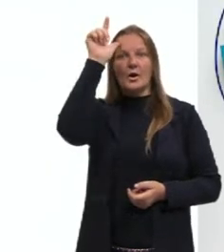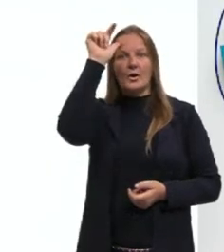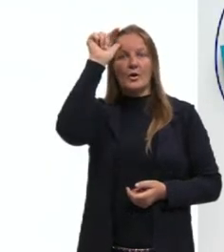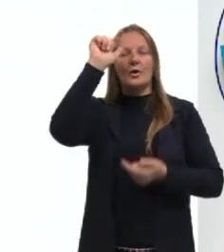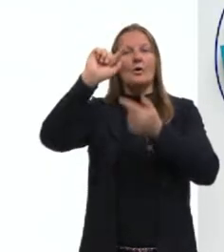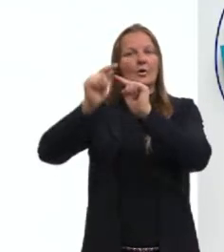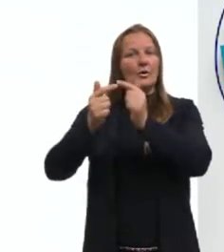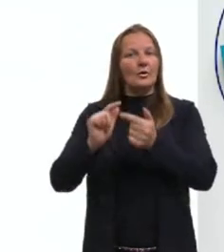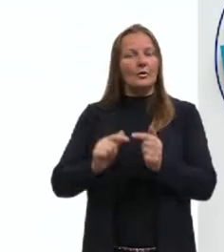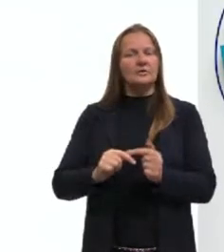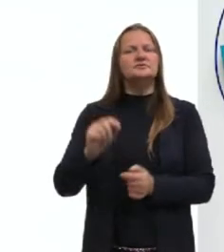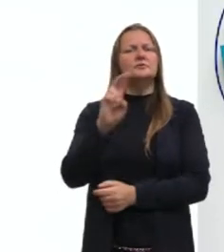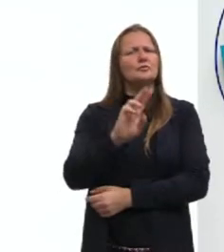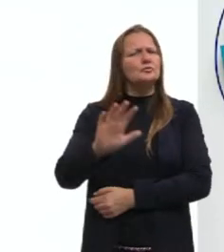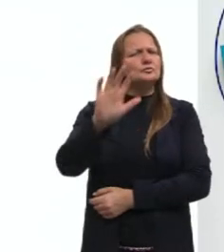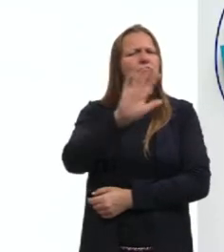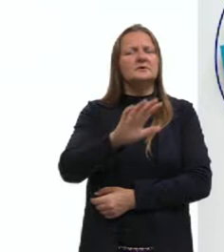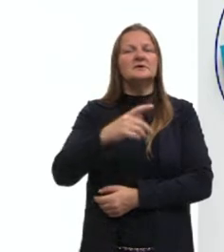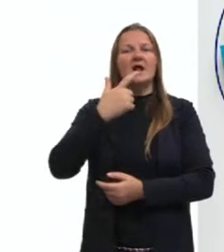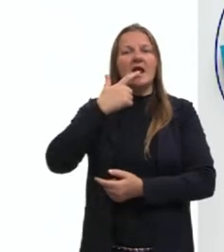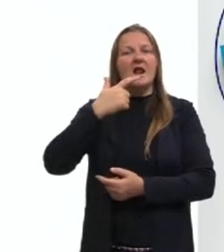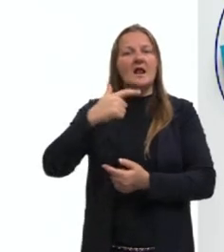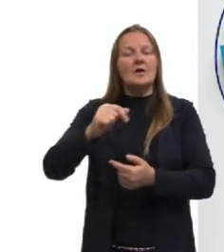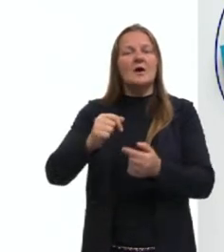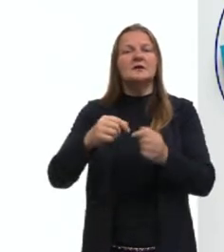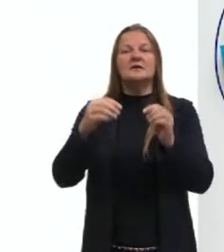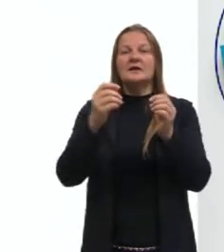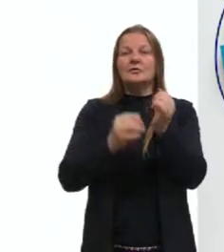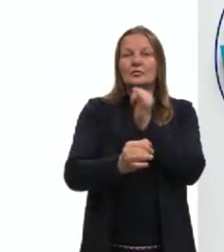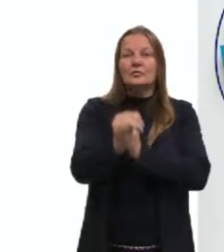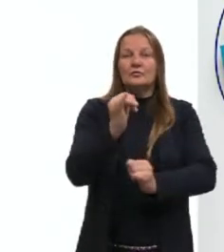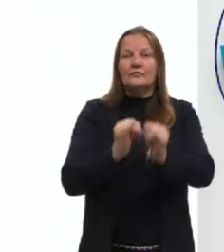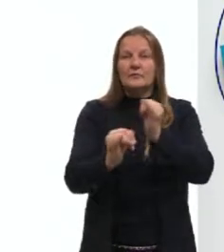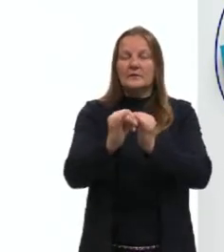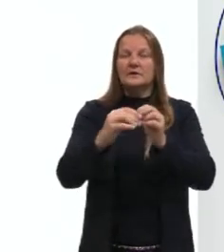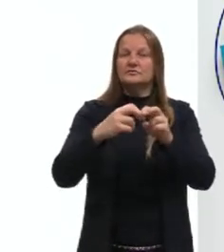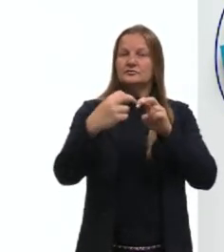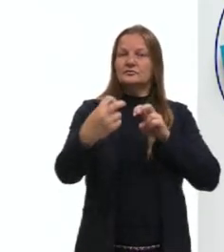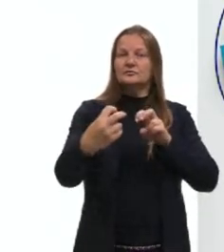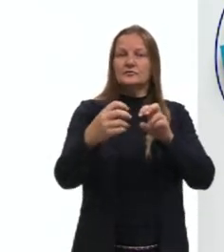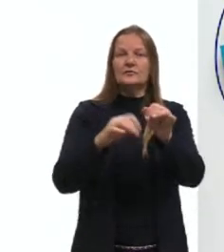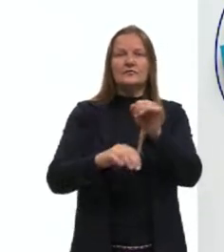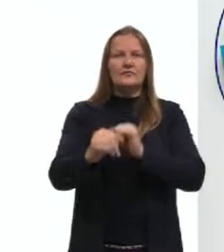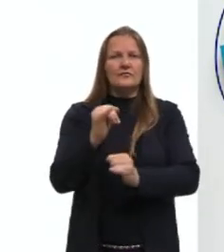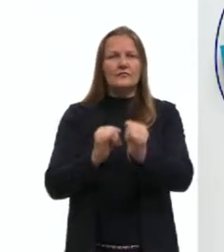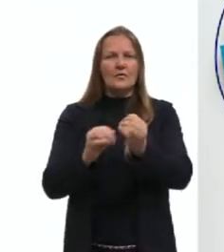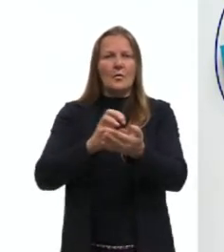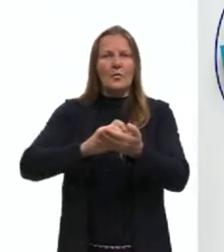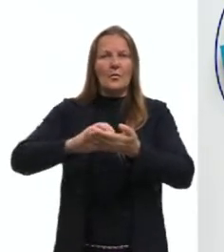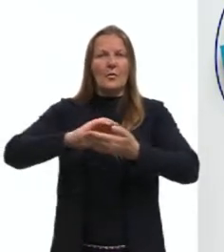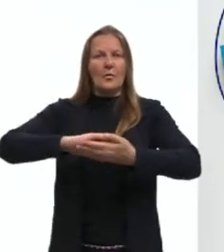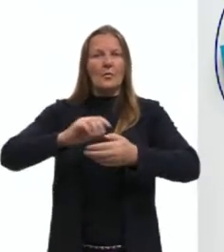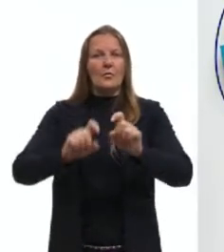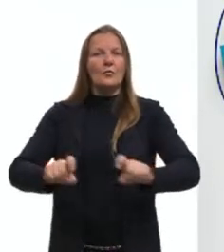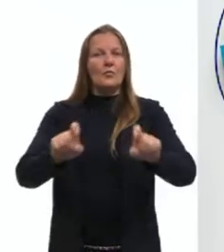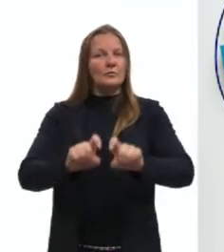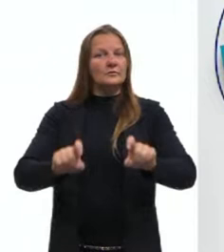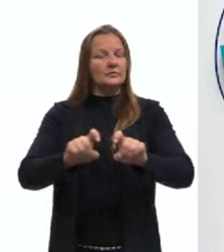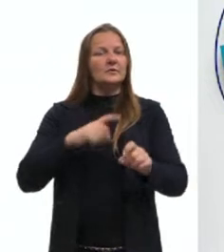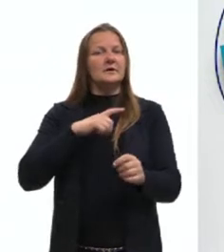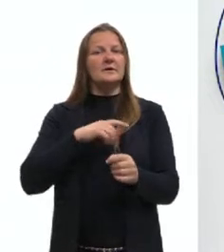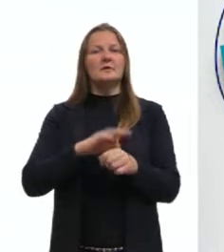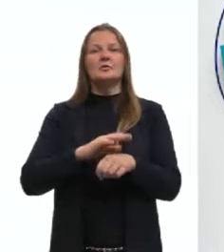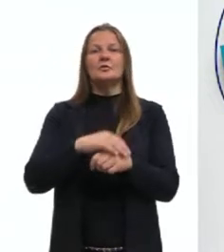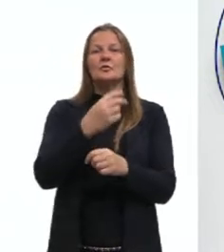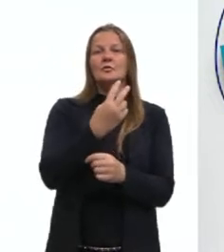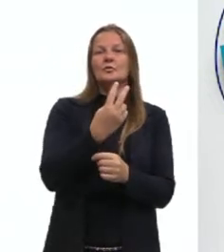amplamente usada em linguagem de programação computacional, desde o mais simples programa capaz de somar dois